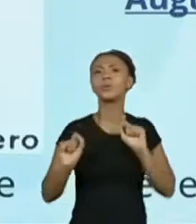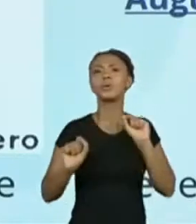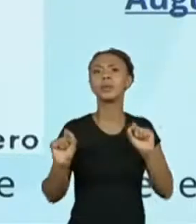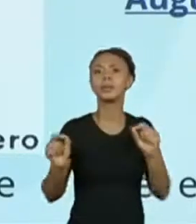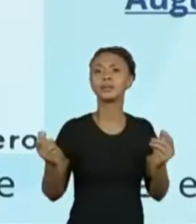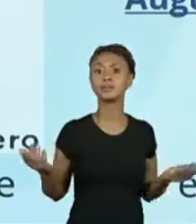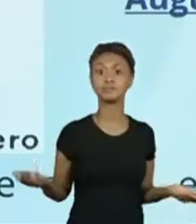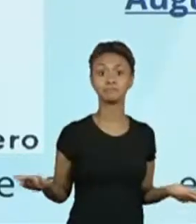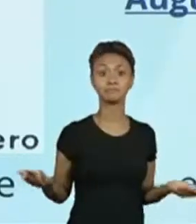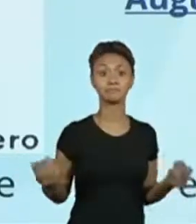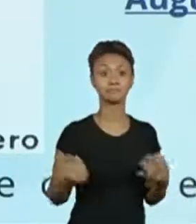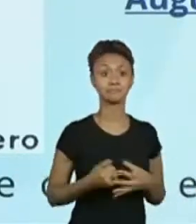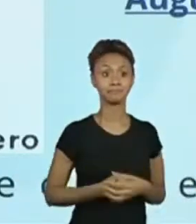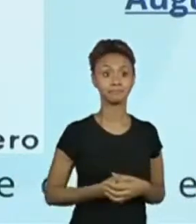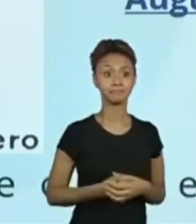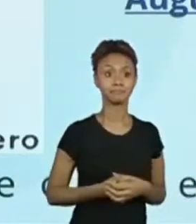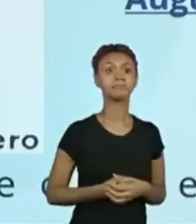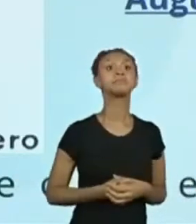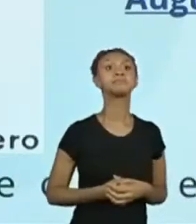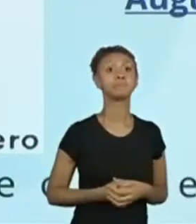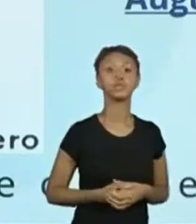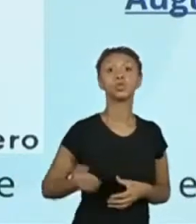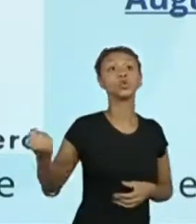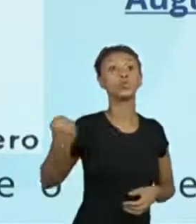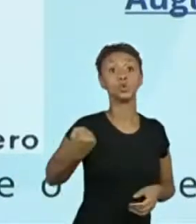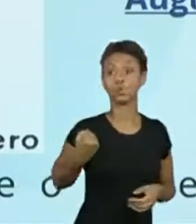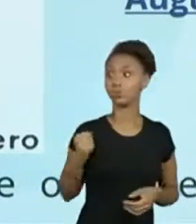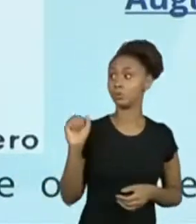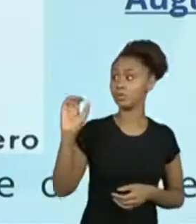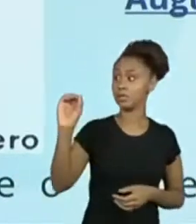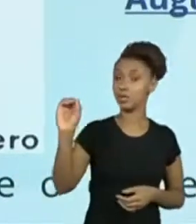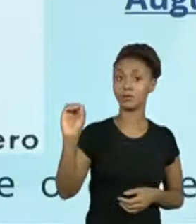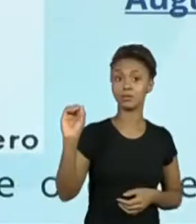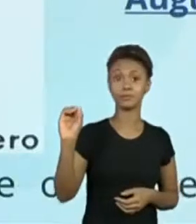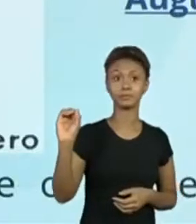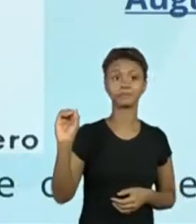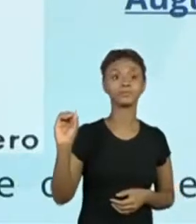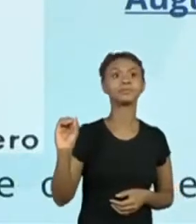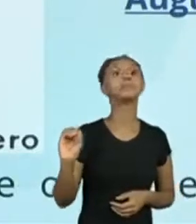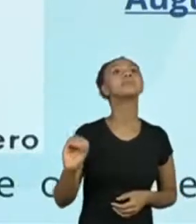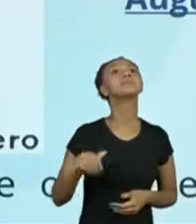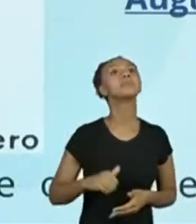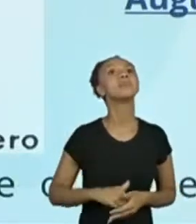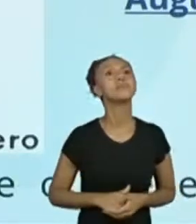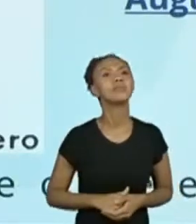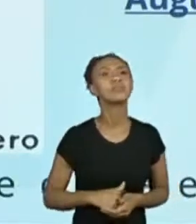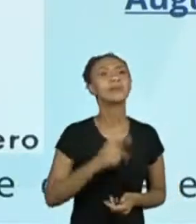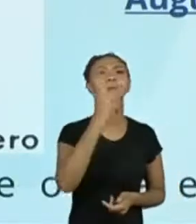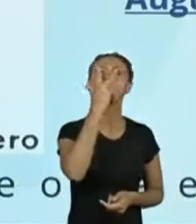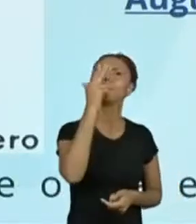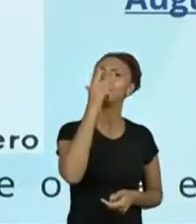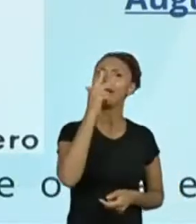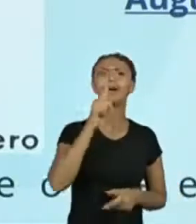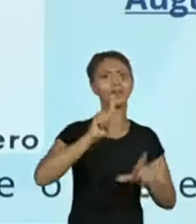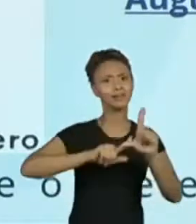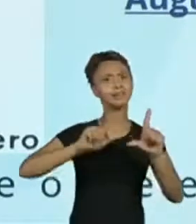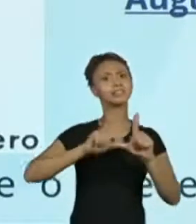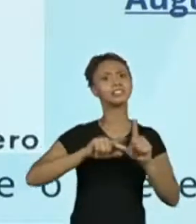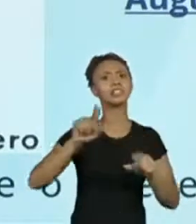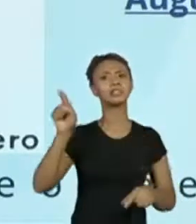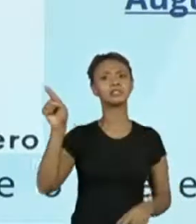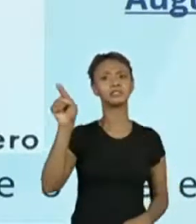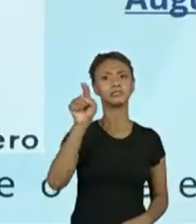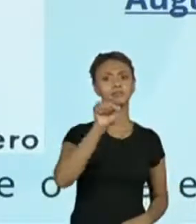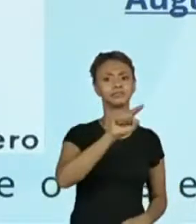ó, o central, que é o número zero, a letra... Tem gente que falou assim, parece uma letra Z, de